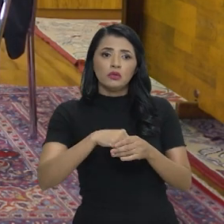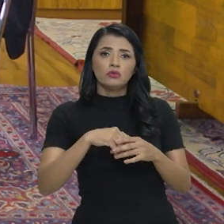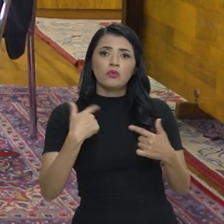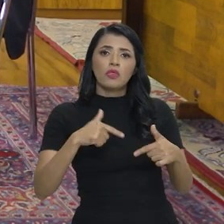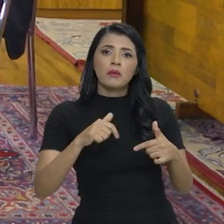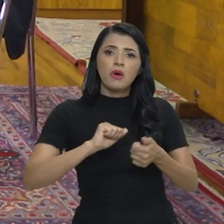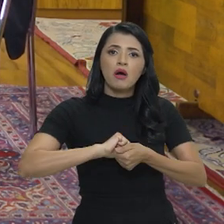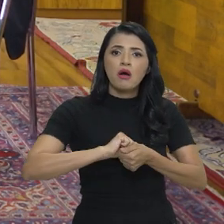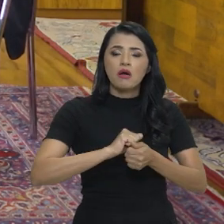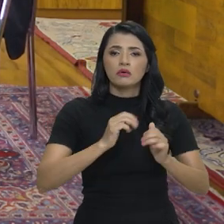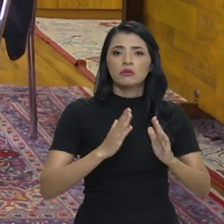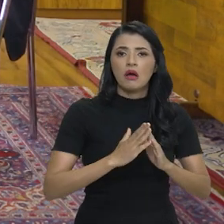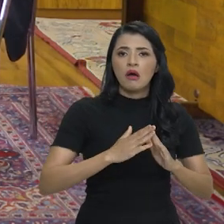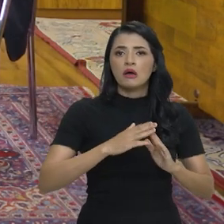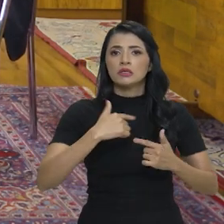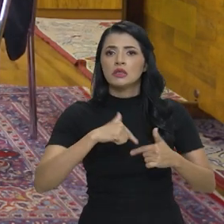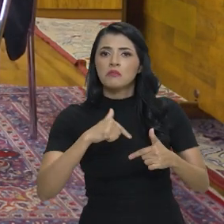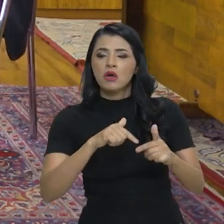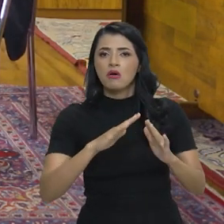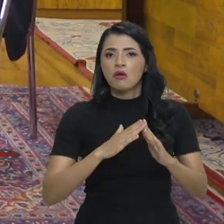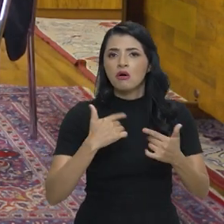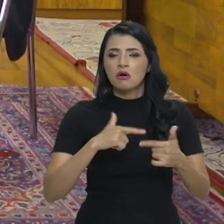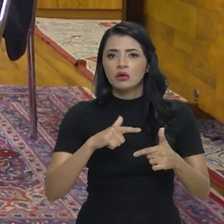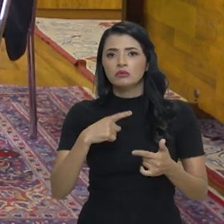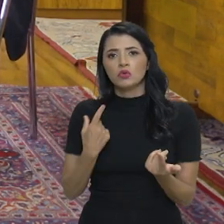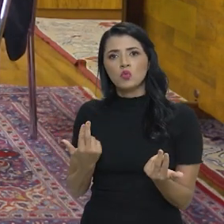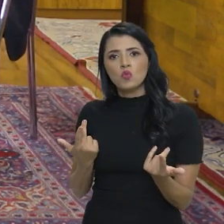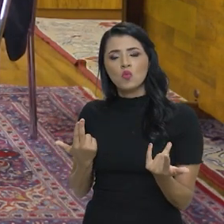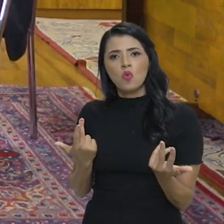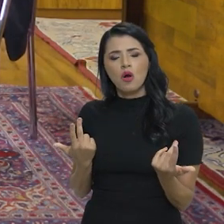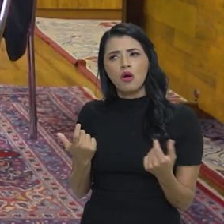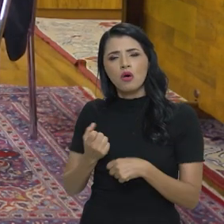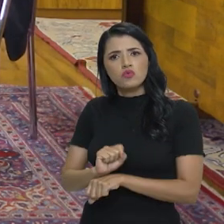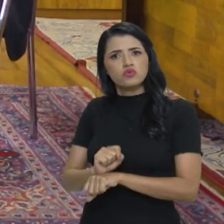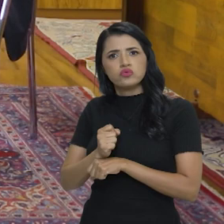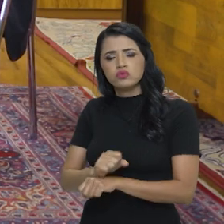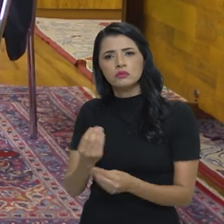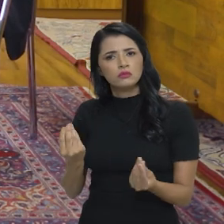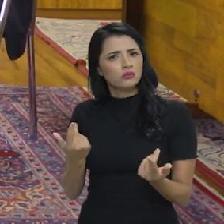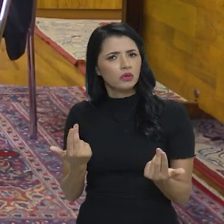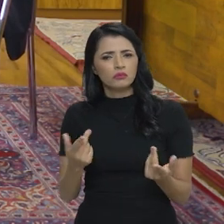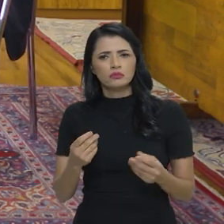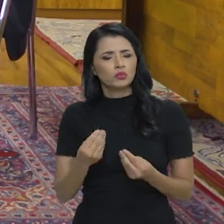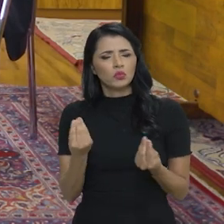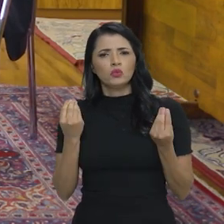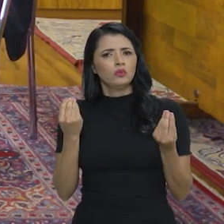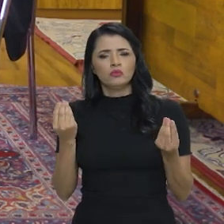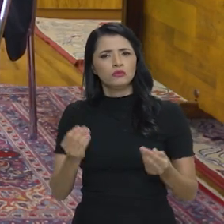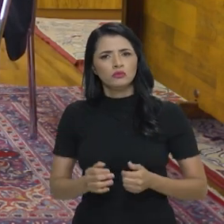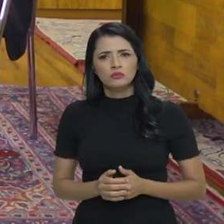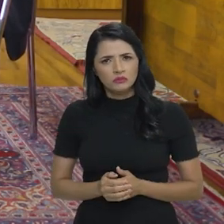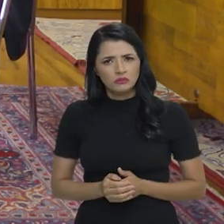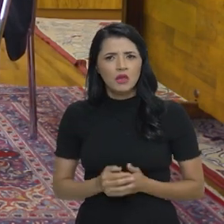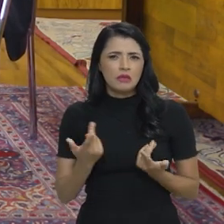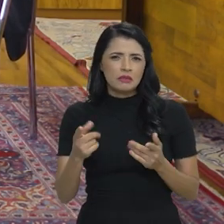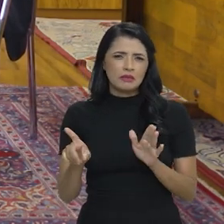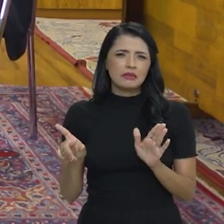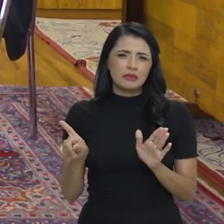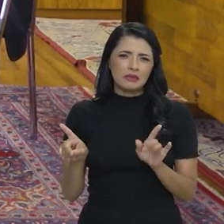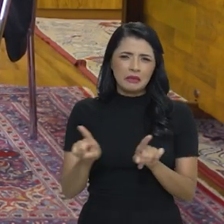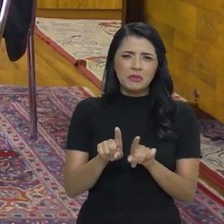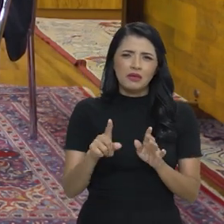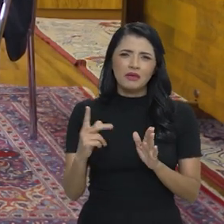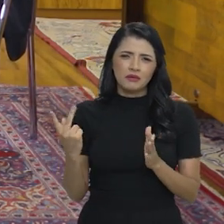doméstico. Imaginar no trabalho doméstico, elas estão trabalhando análogos à escravidão, é inimaginável. Até aquela